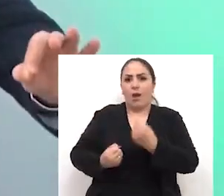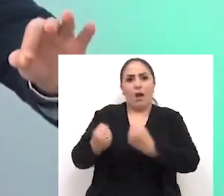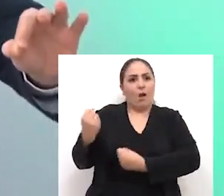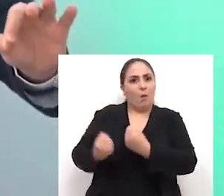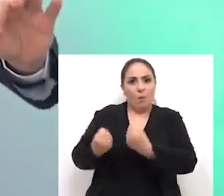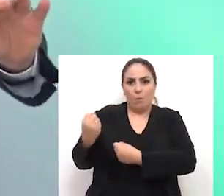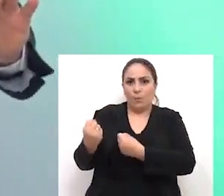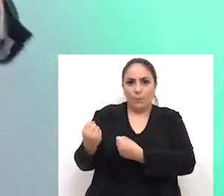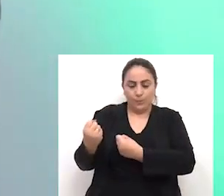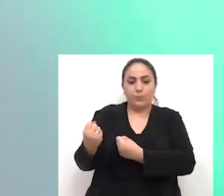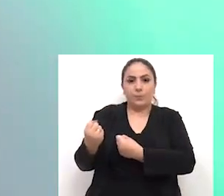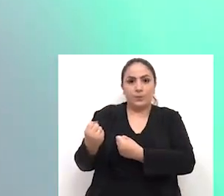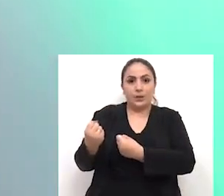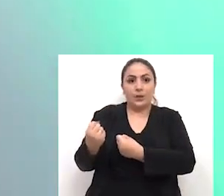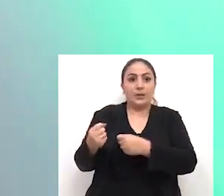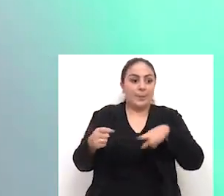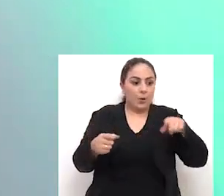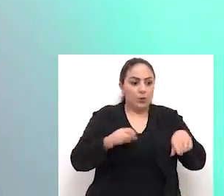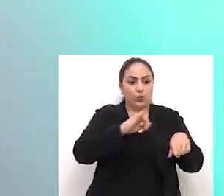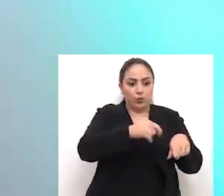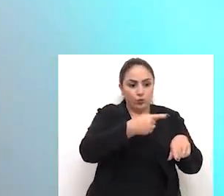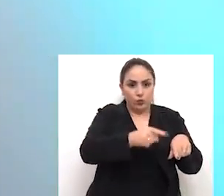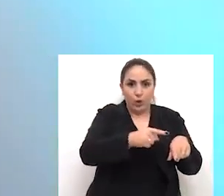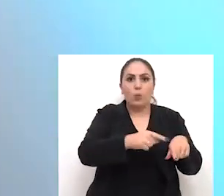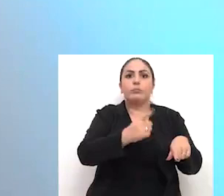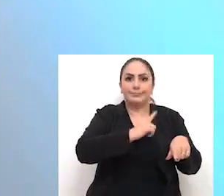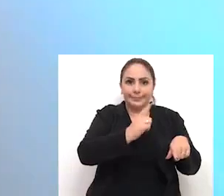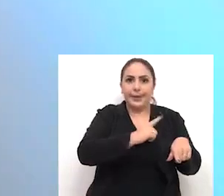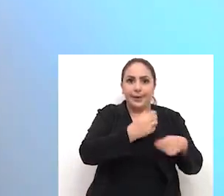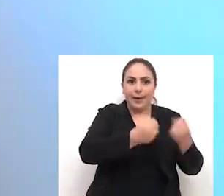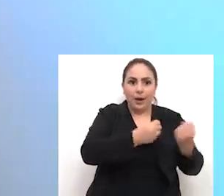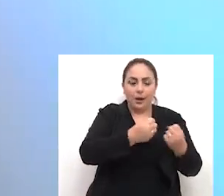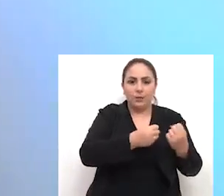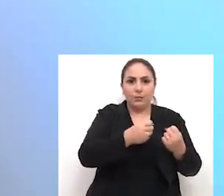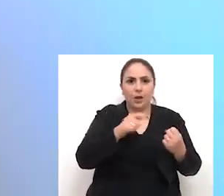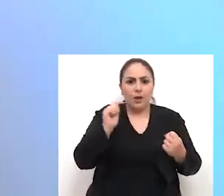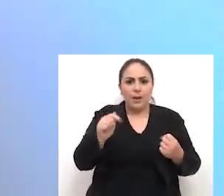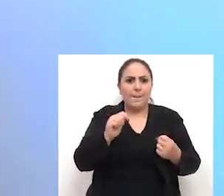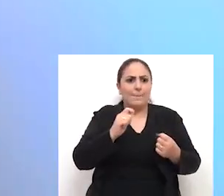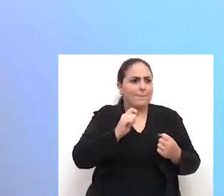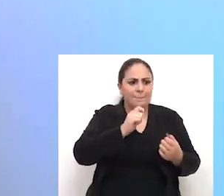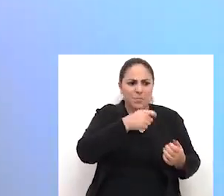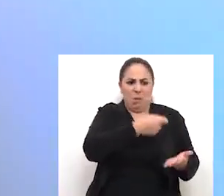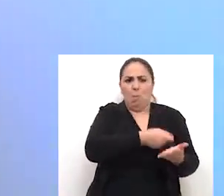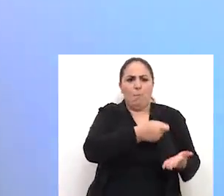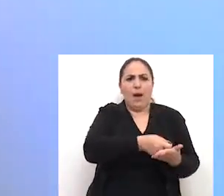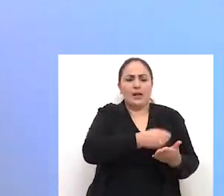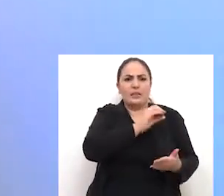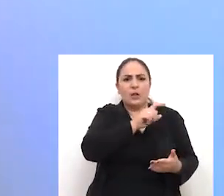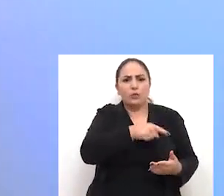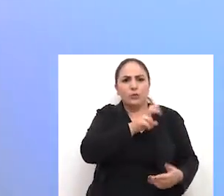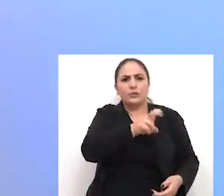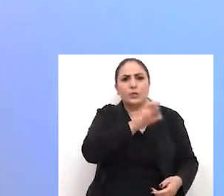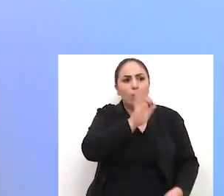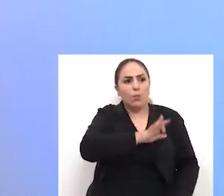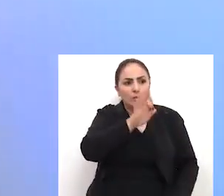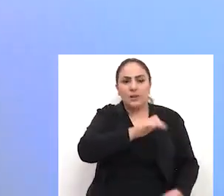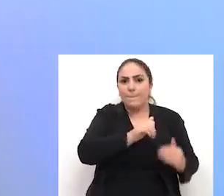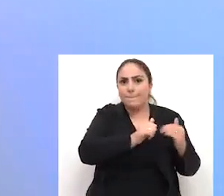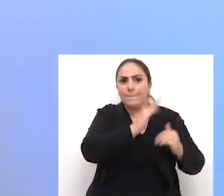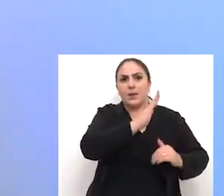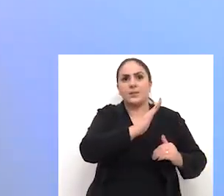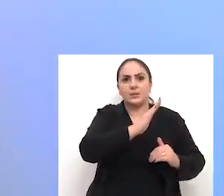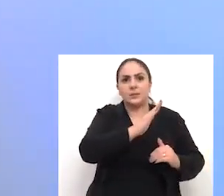carro, para que o João, que tem carro, não pague 0,5